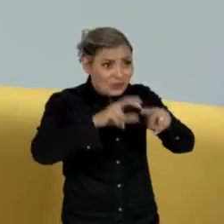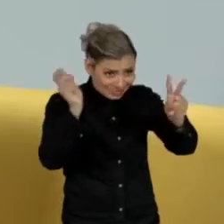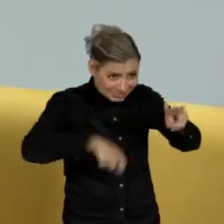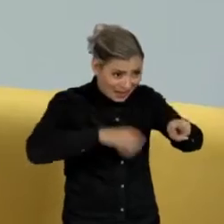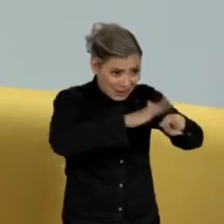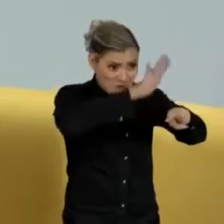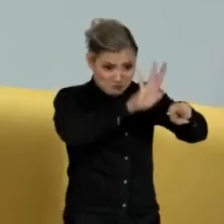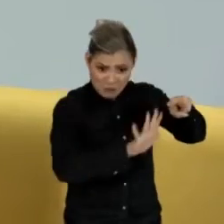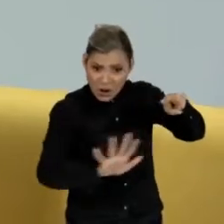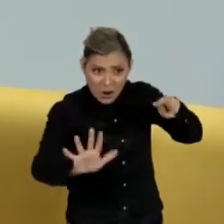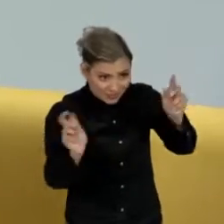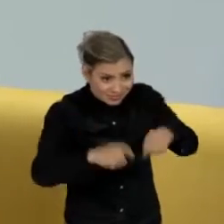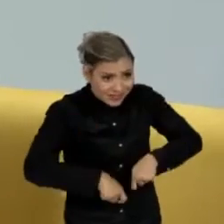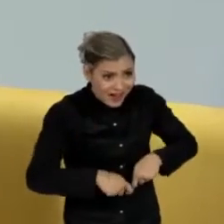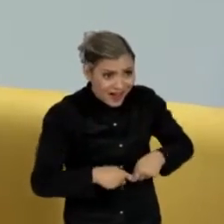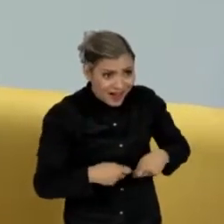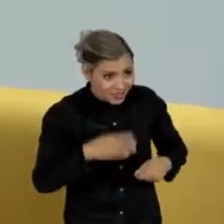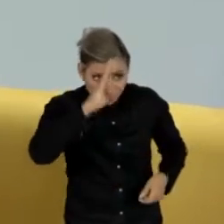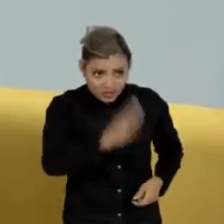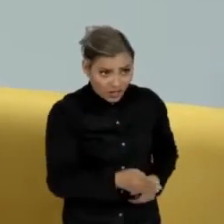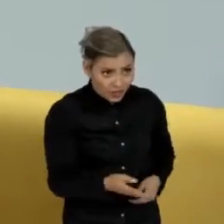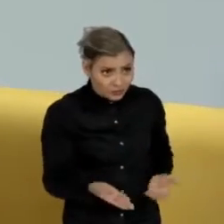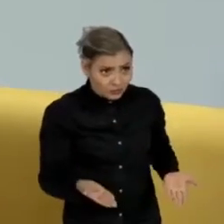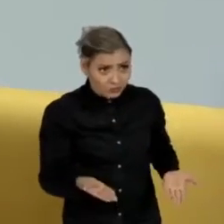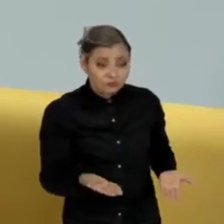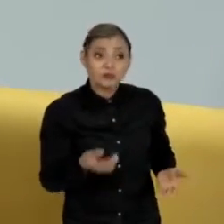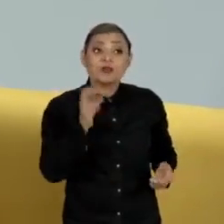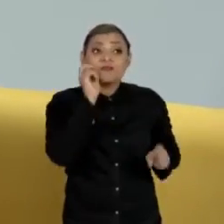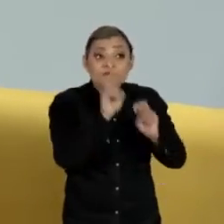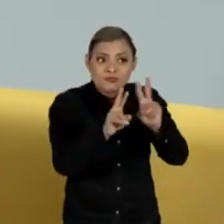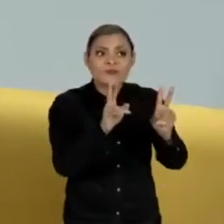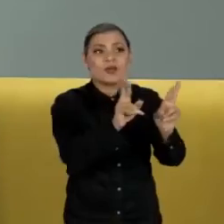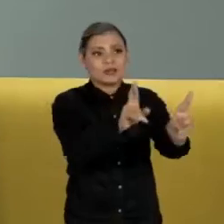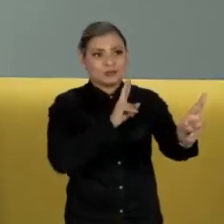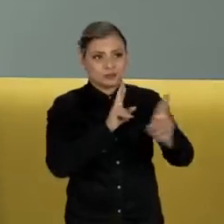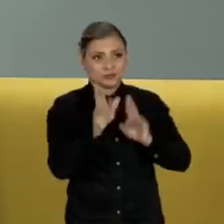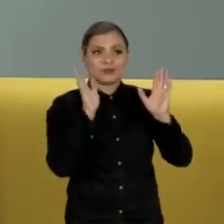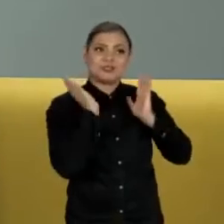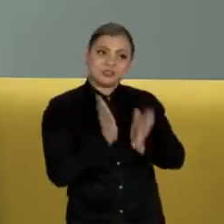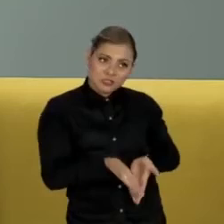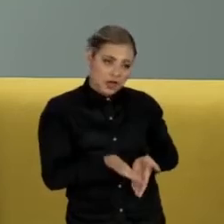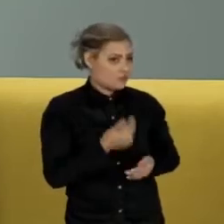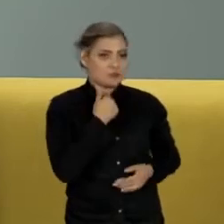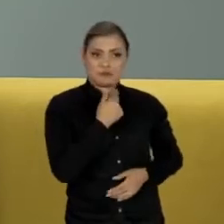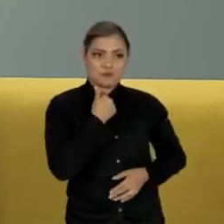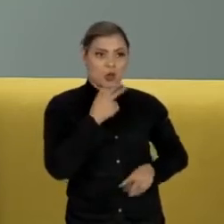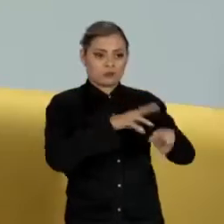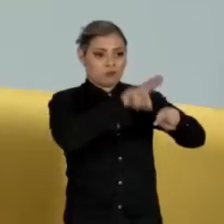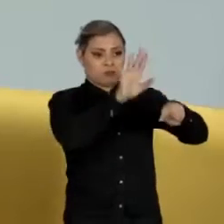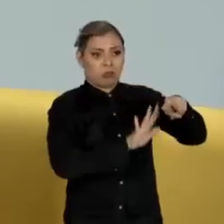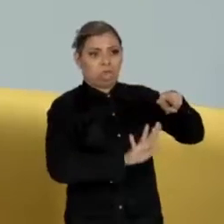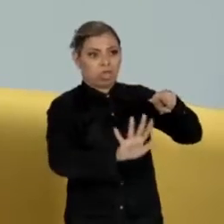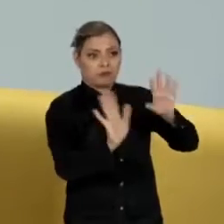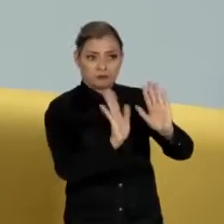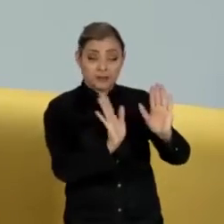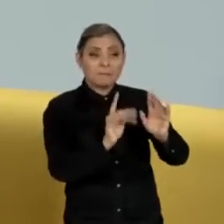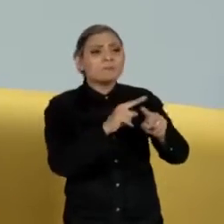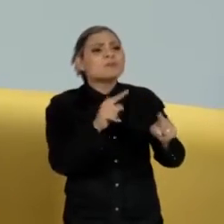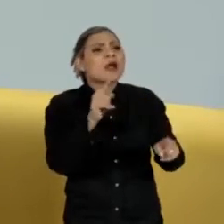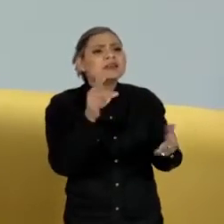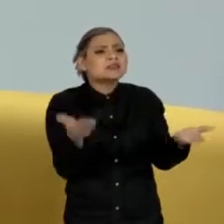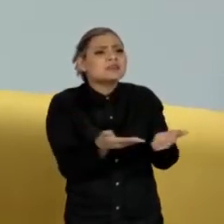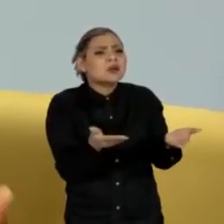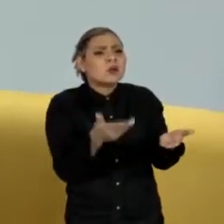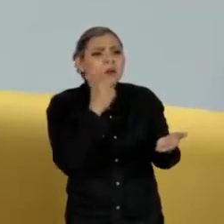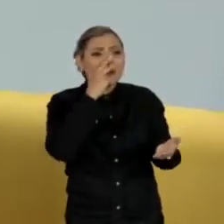a liberdade automaticamente. Já ouvimos agora com a fala que não. Então, qual seria a implicação